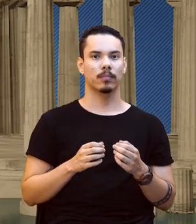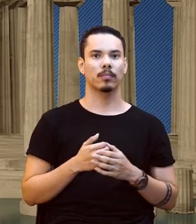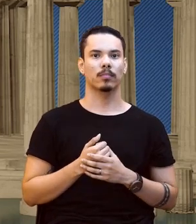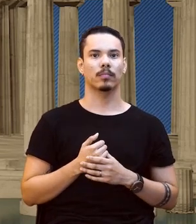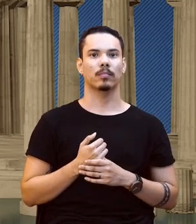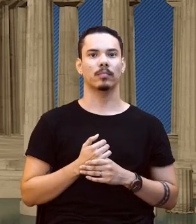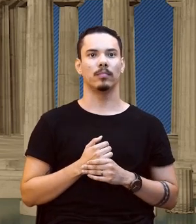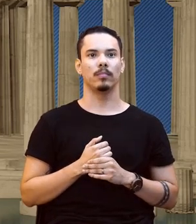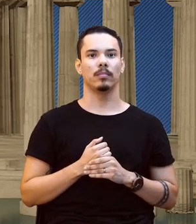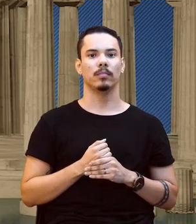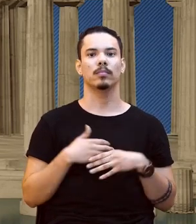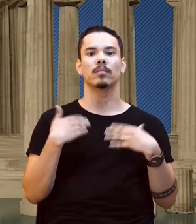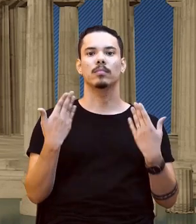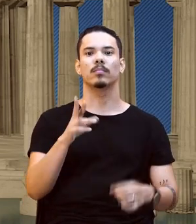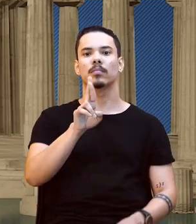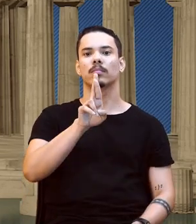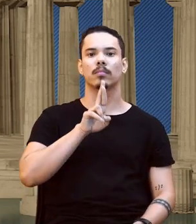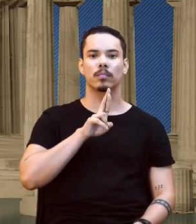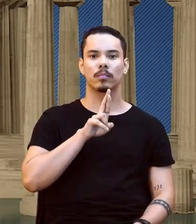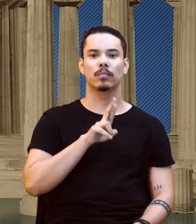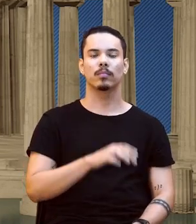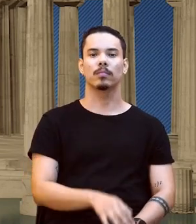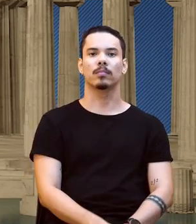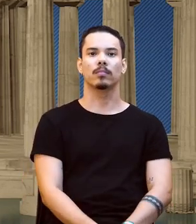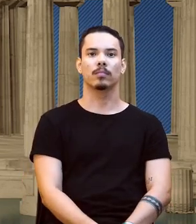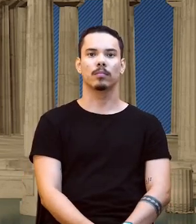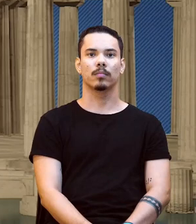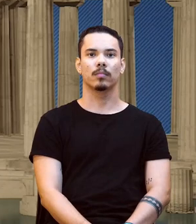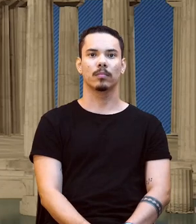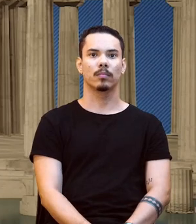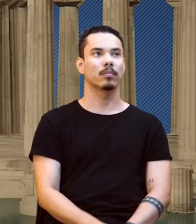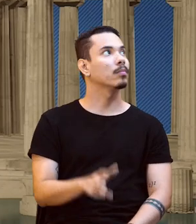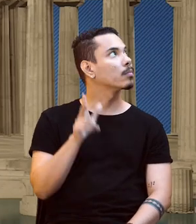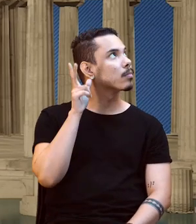aqui. Qual foi a resposta de vocês? Qual?